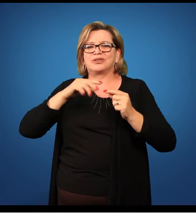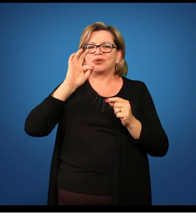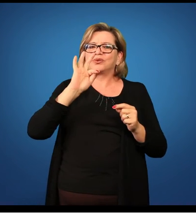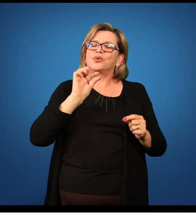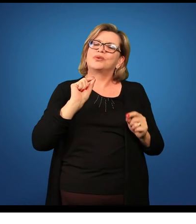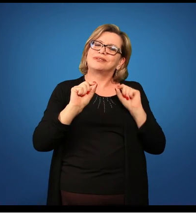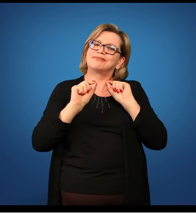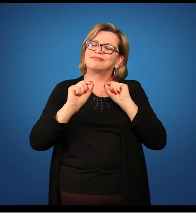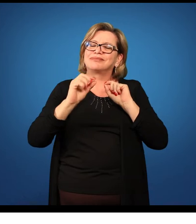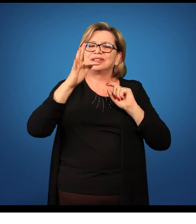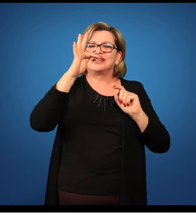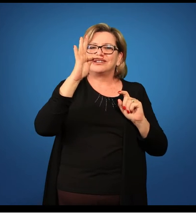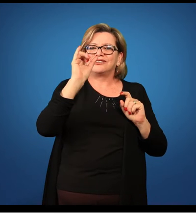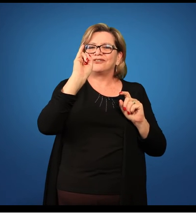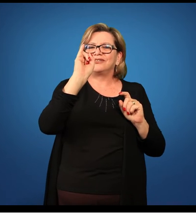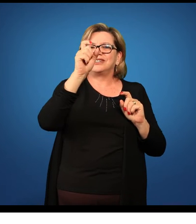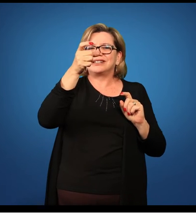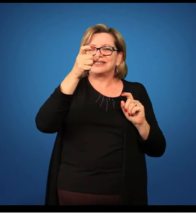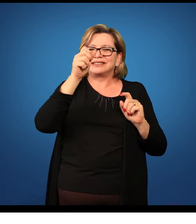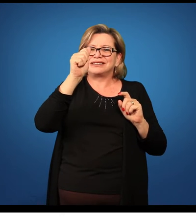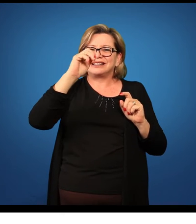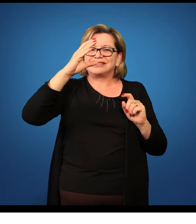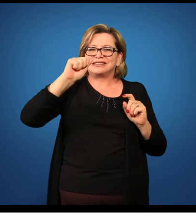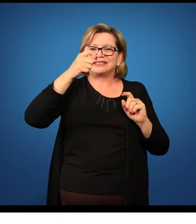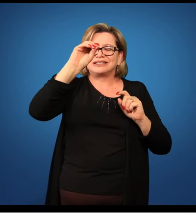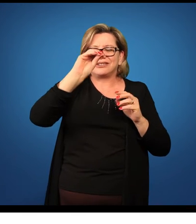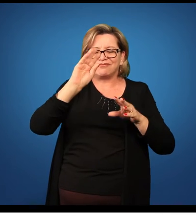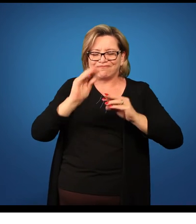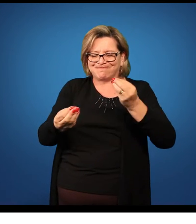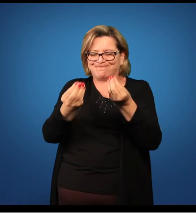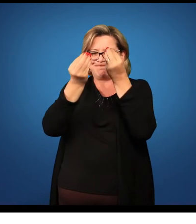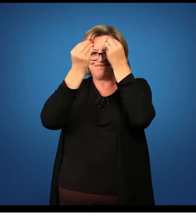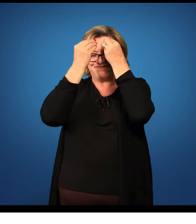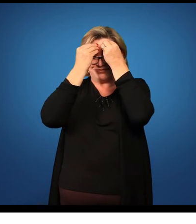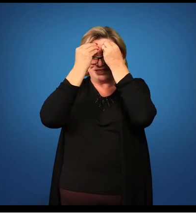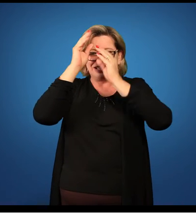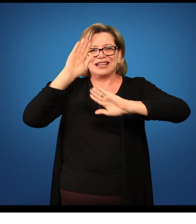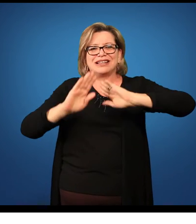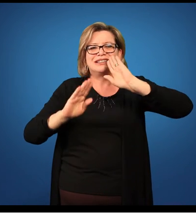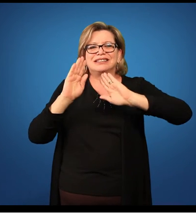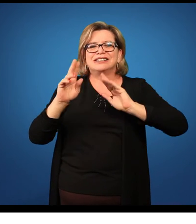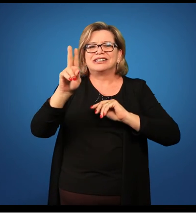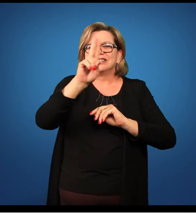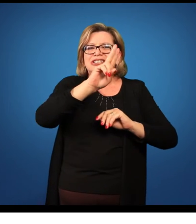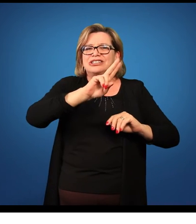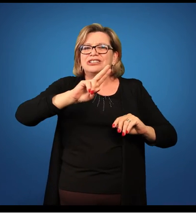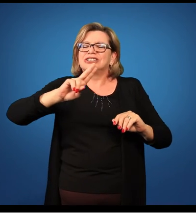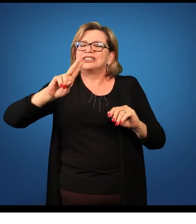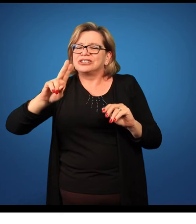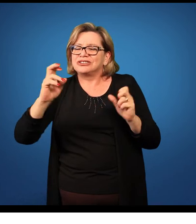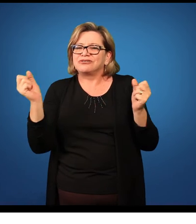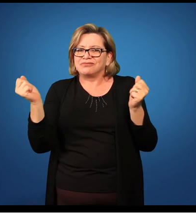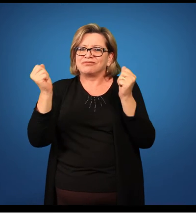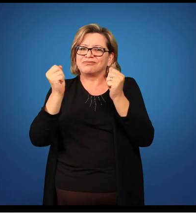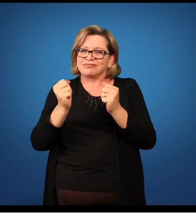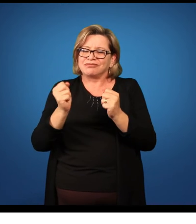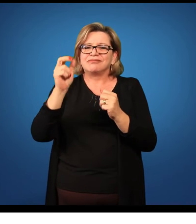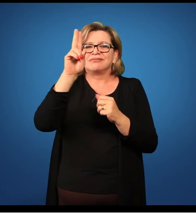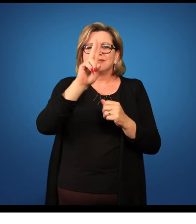da aprendizagem. Às vezes, o professor pode colocar